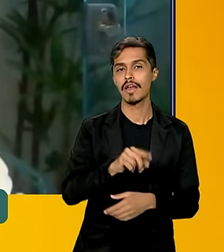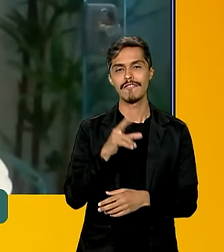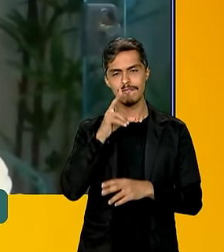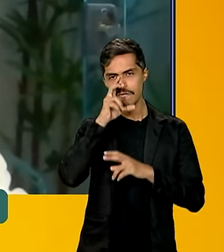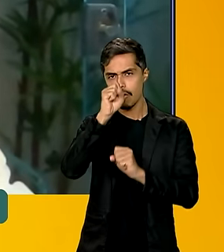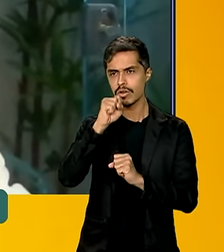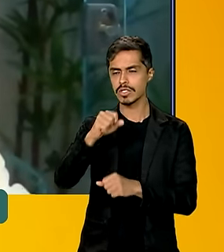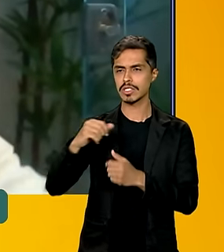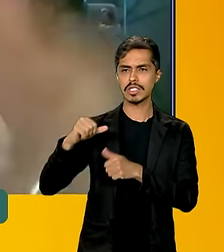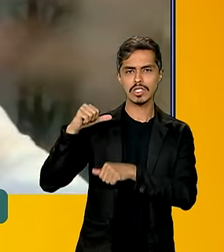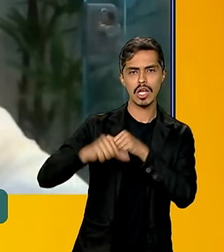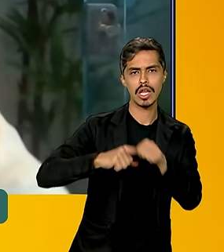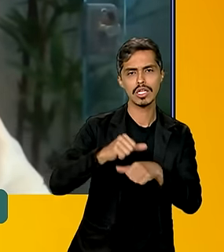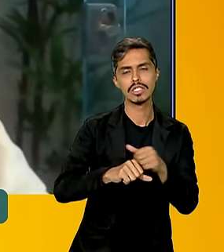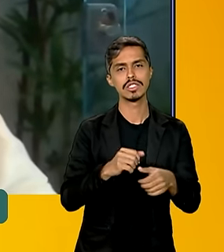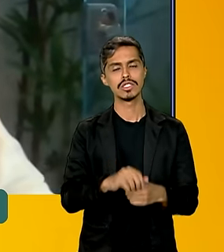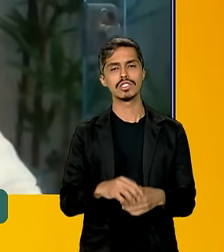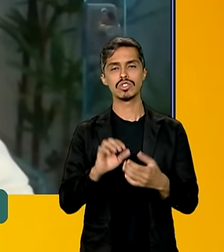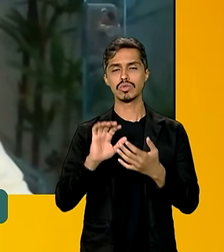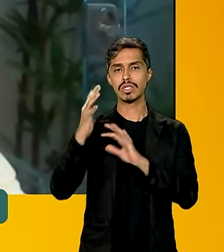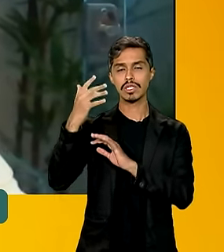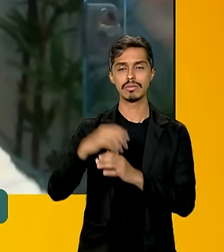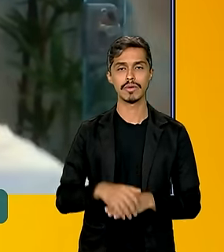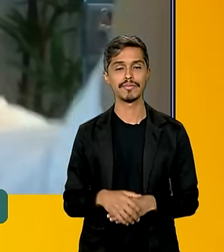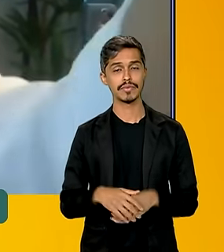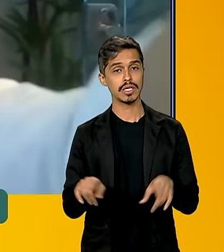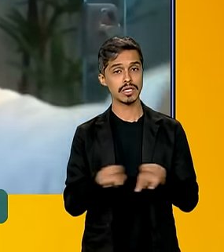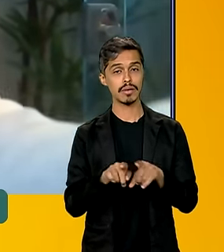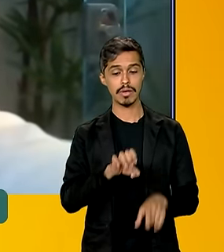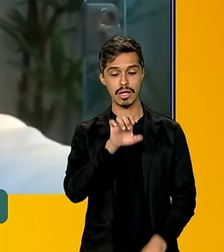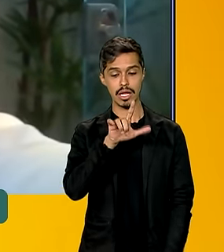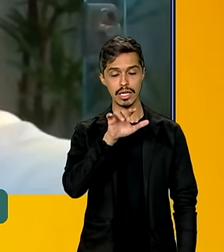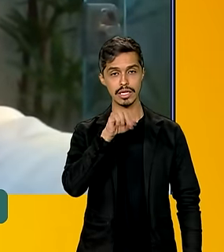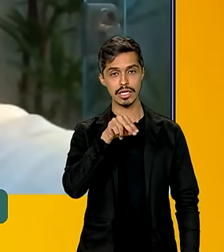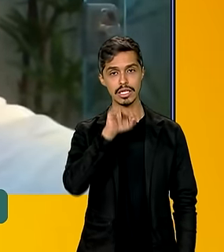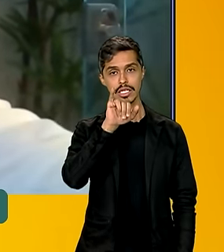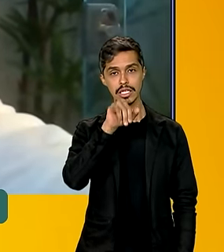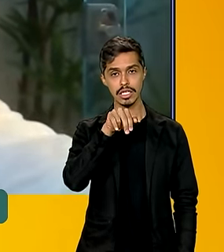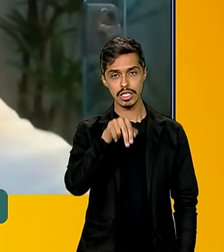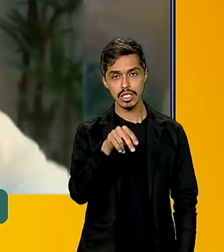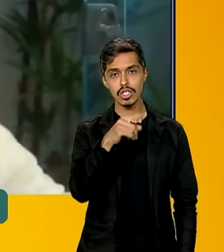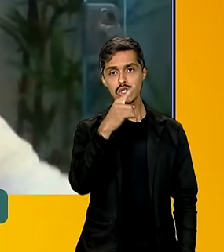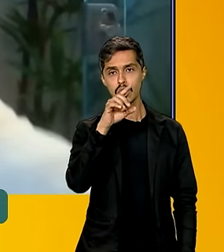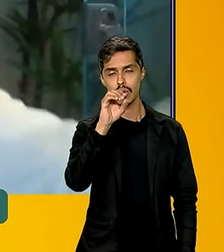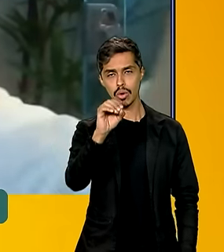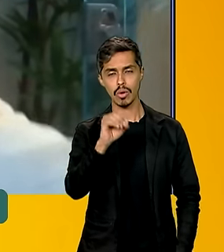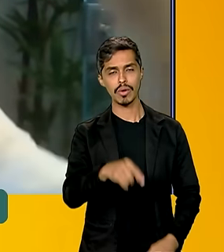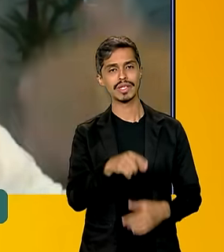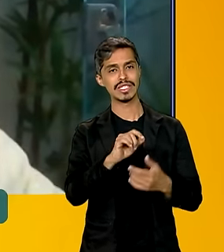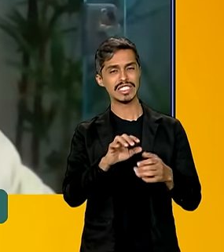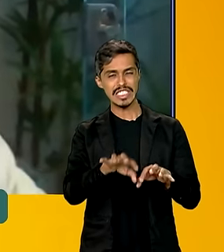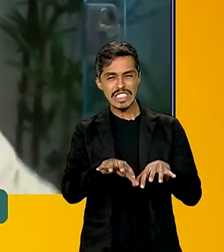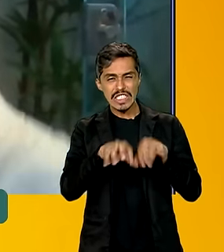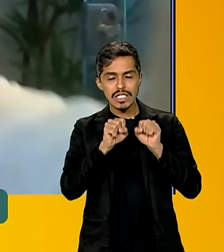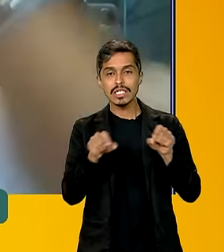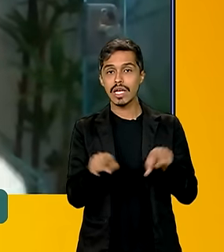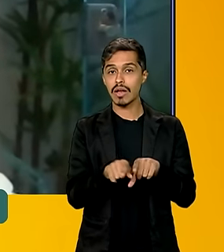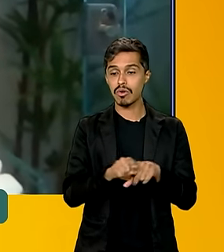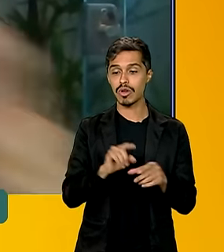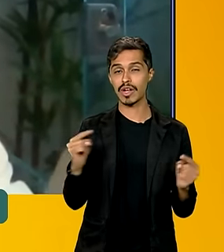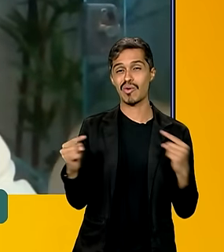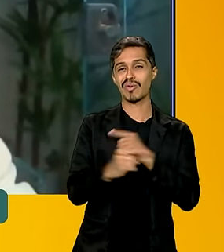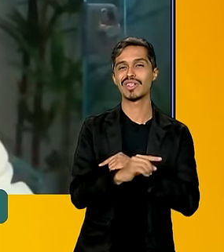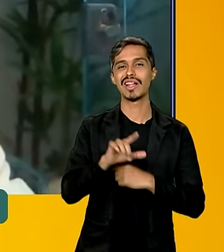transição entre o fenômeno El Ninho, que causou aquela seca na Amazônia ano passado, e o fenômeno agora Laninha, que é o